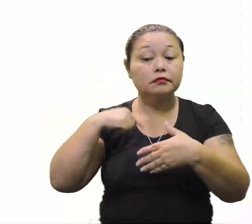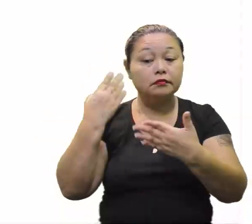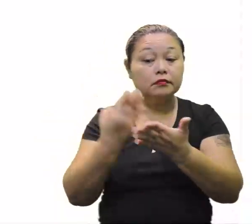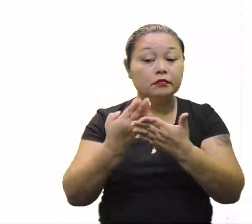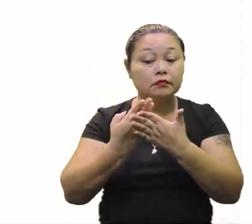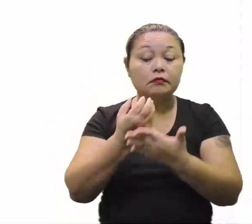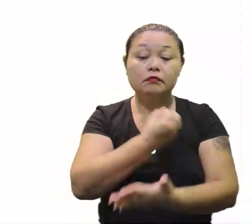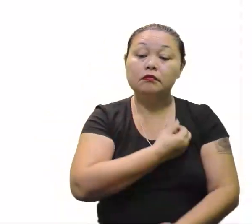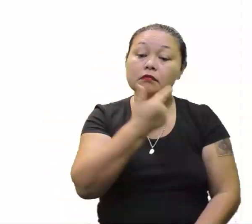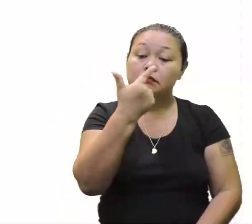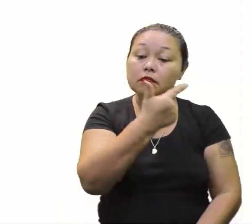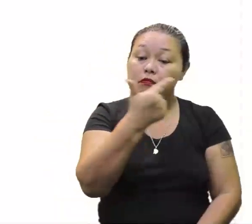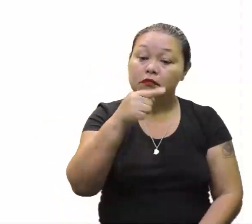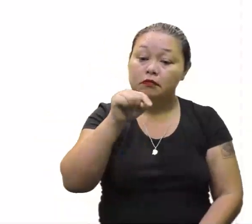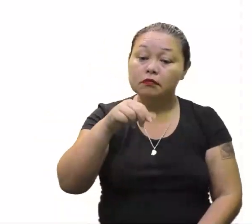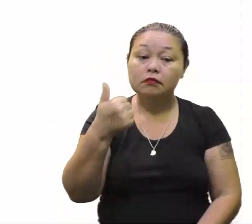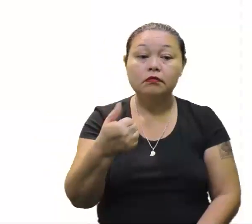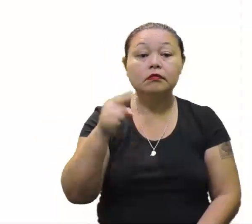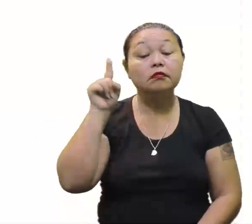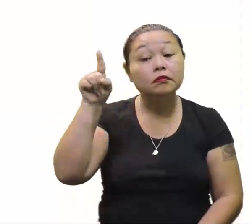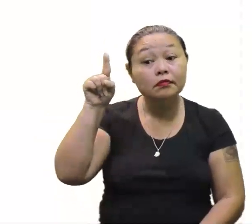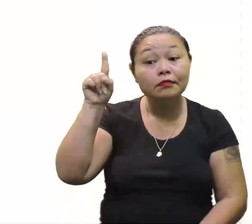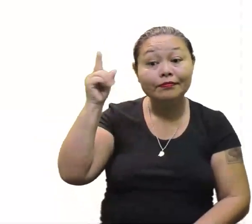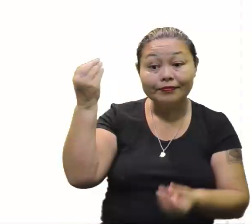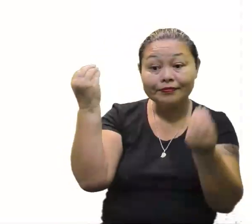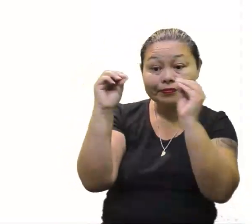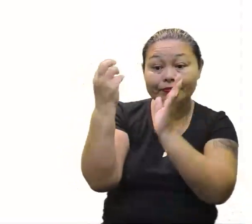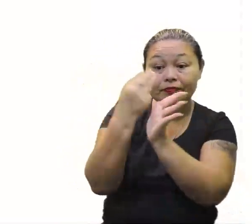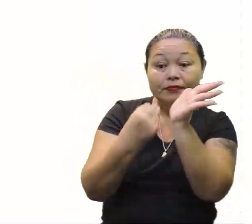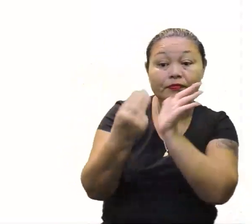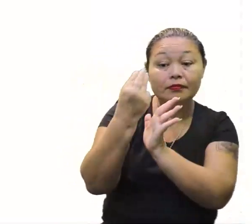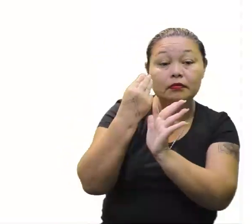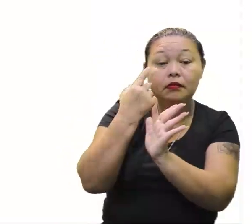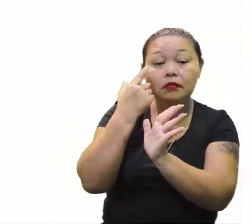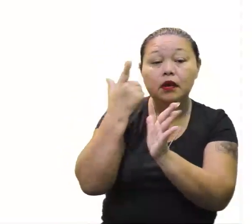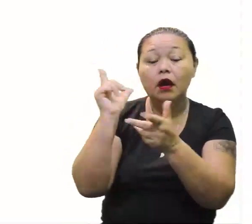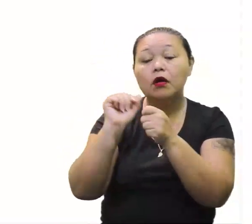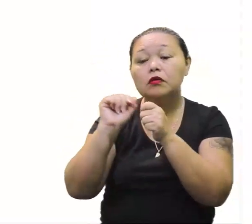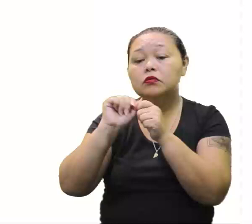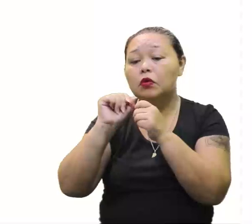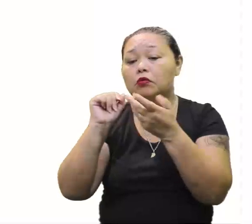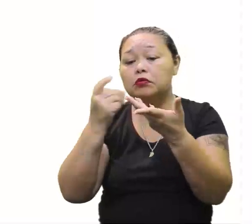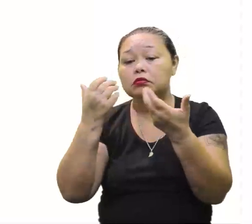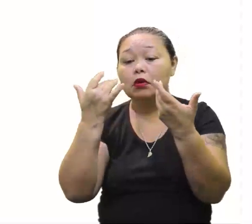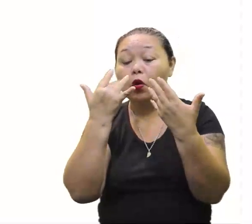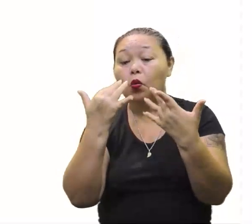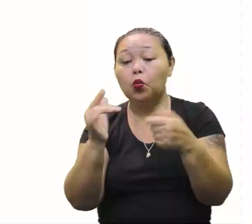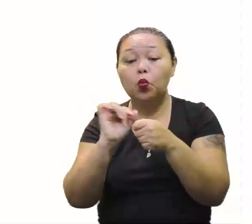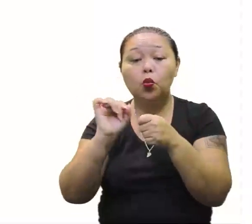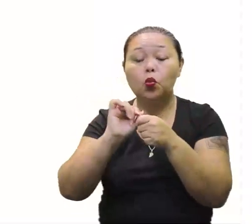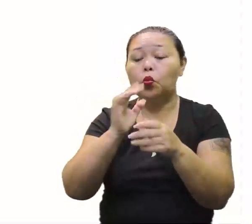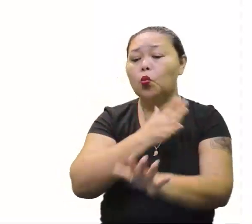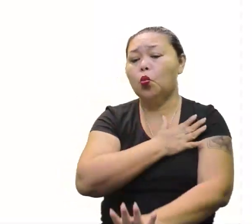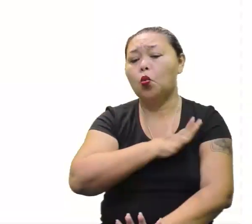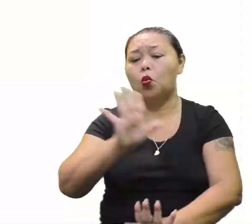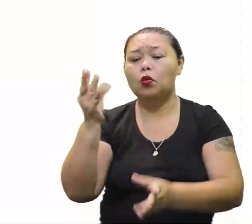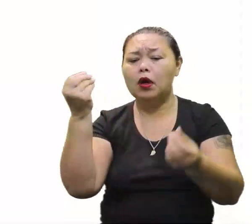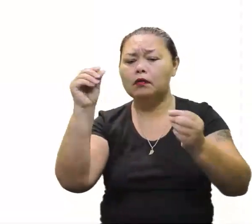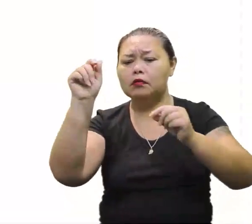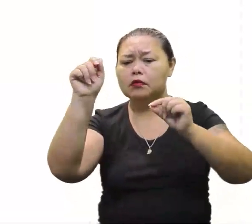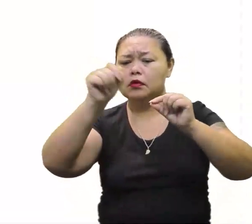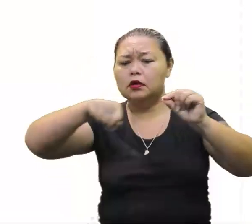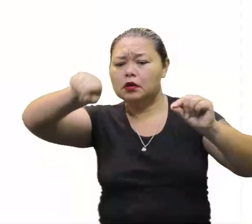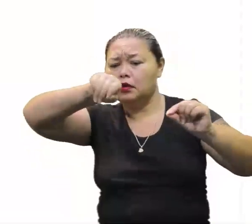nesse mapa mental, fica bem legal, porque assim, ele não foi muito ilustrativo igual aos outros, né? Para aluno que não gosta muito de riscar